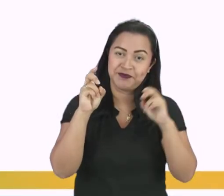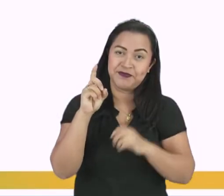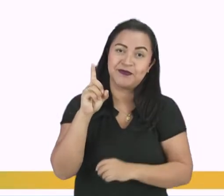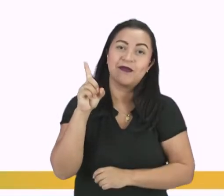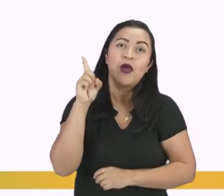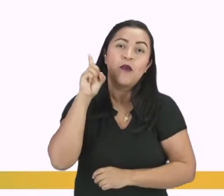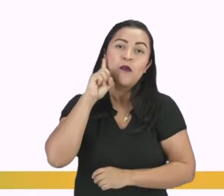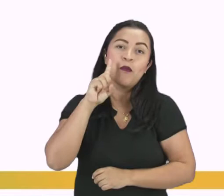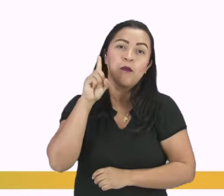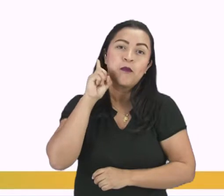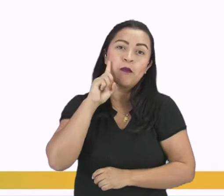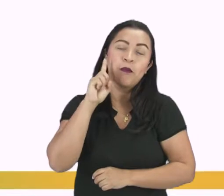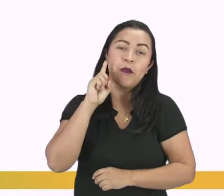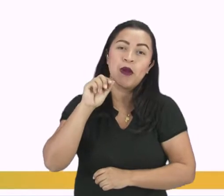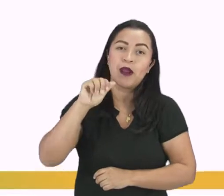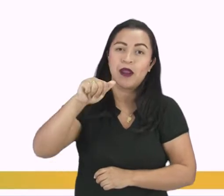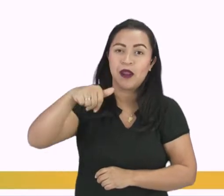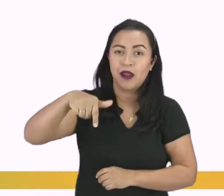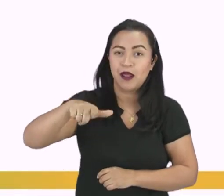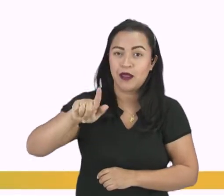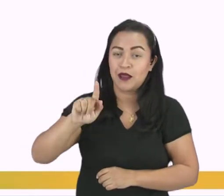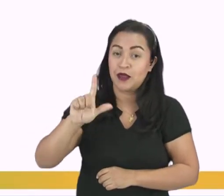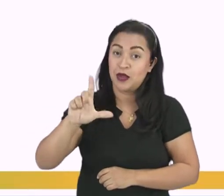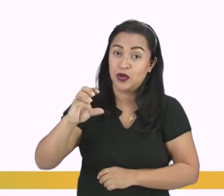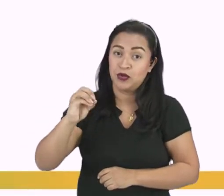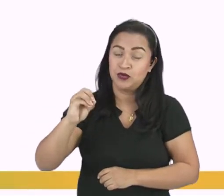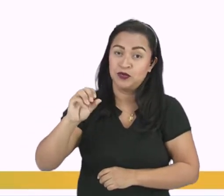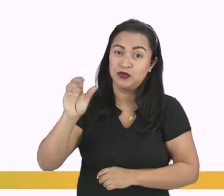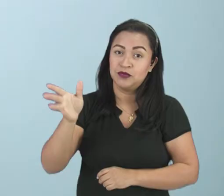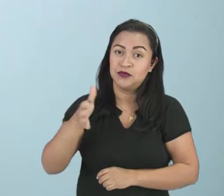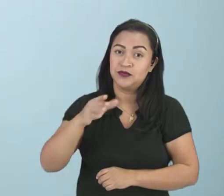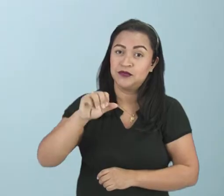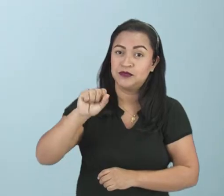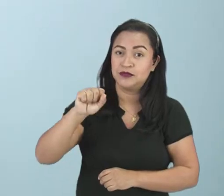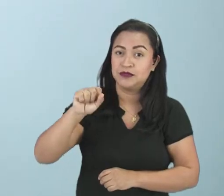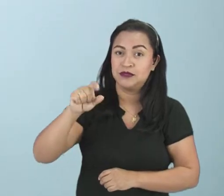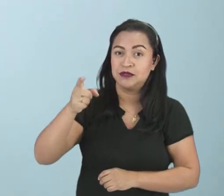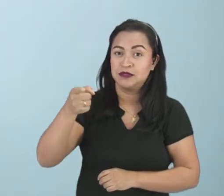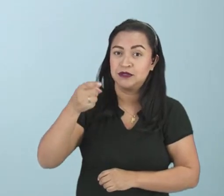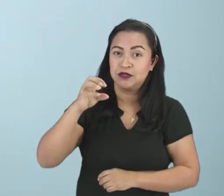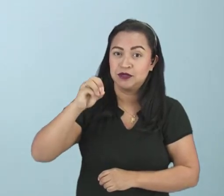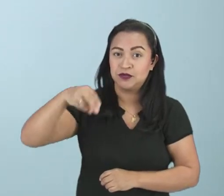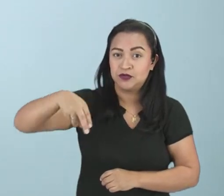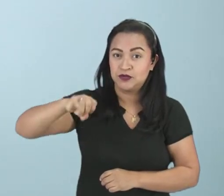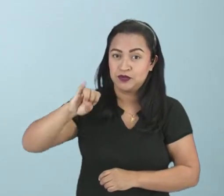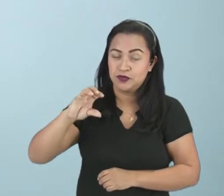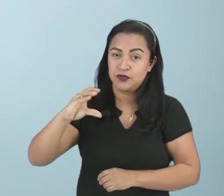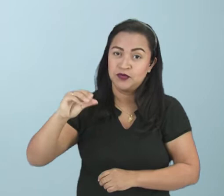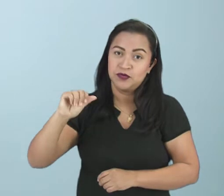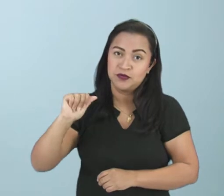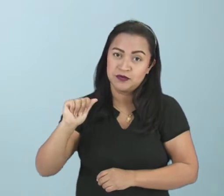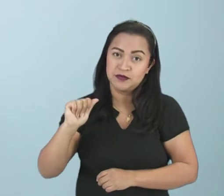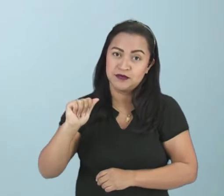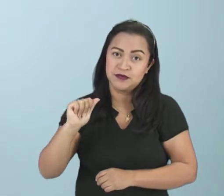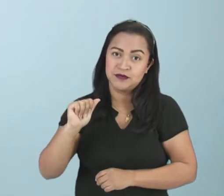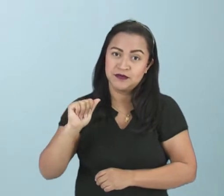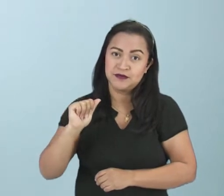-Saxônica e o desenvolvimento dos Estados Unidos, parte 1, segunda série do ensino médio.